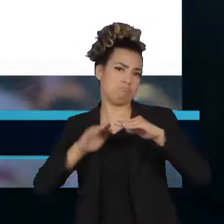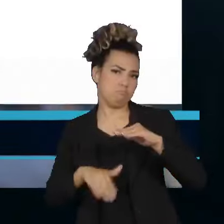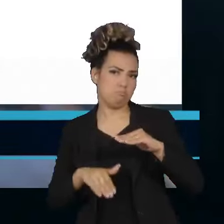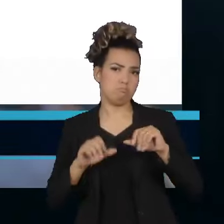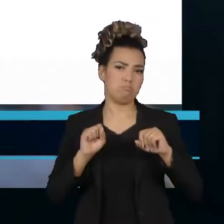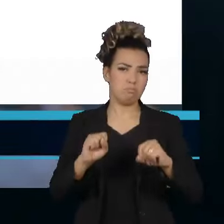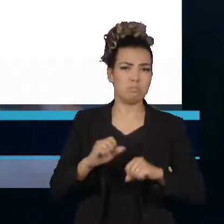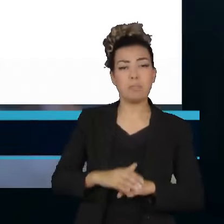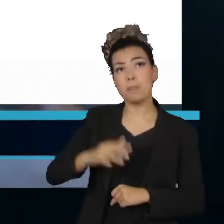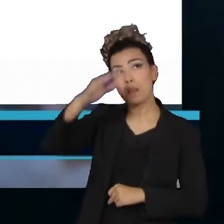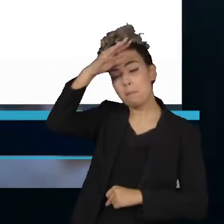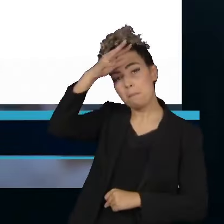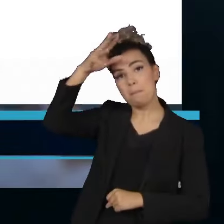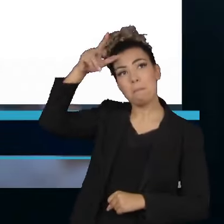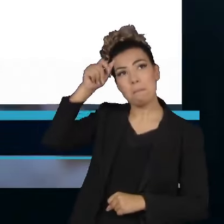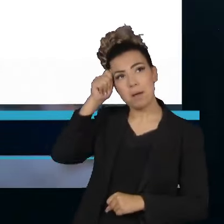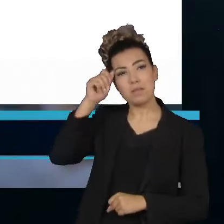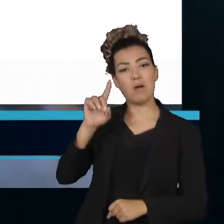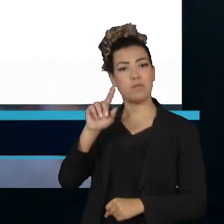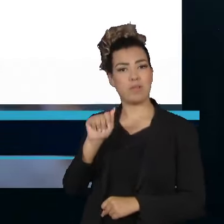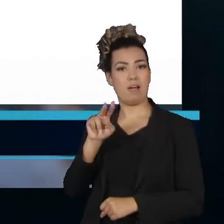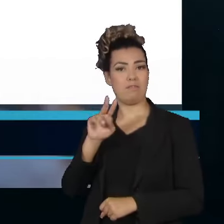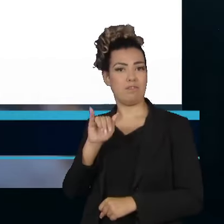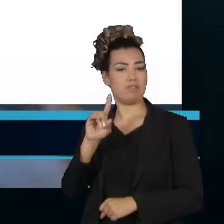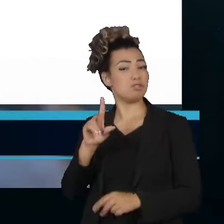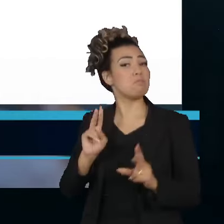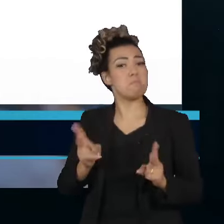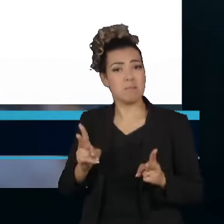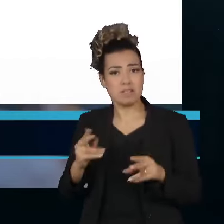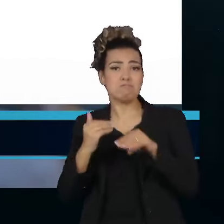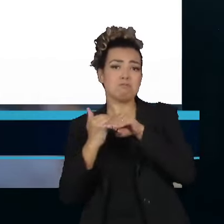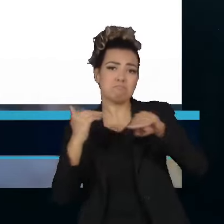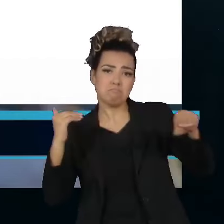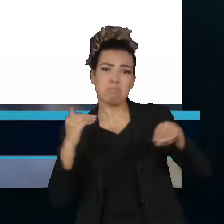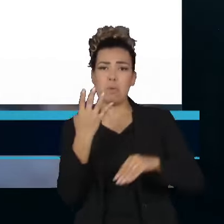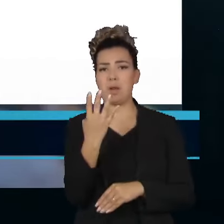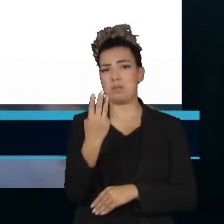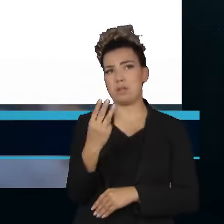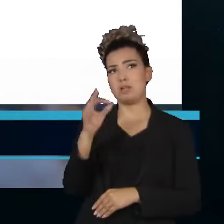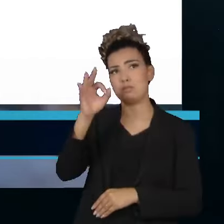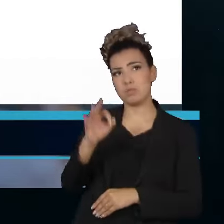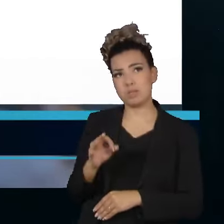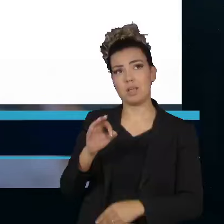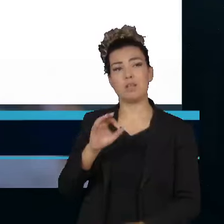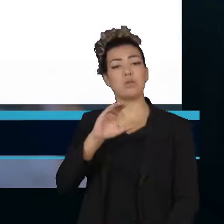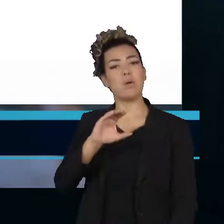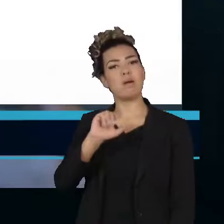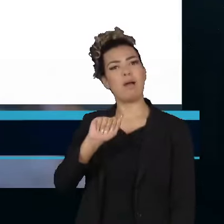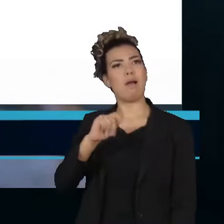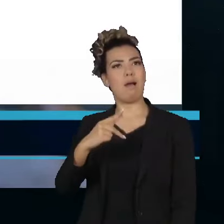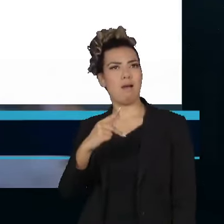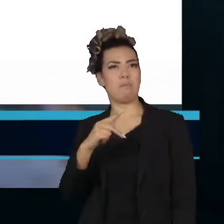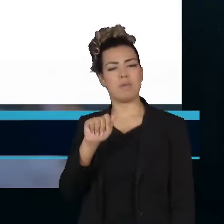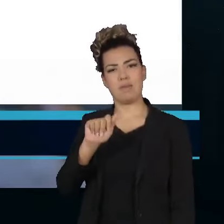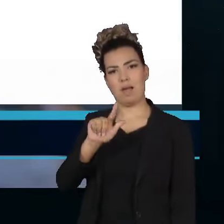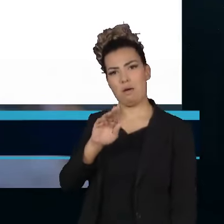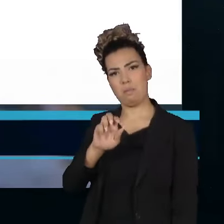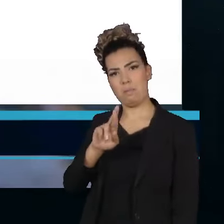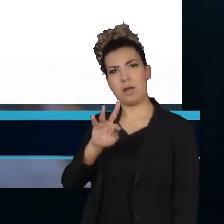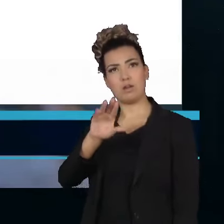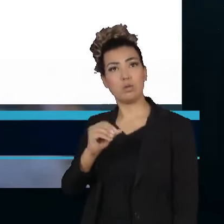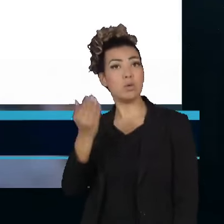Manaus, Davi Almeida, do Avante, se manteve em 43%. O capitão Alberto Neto, do PL, passou de 41% para